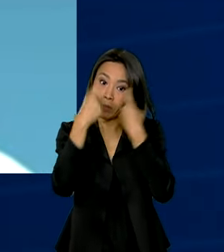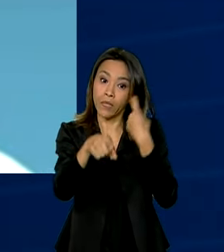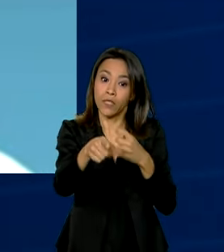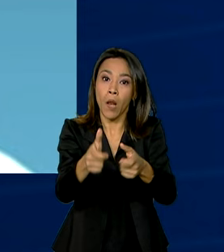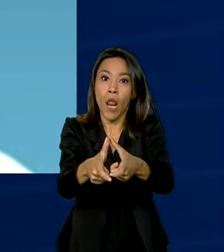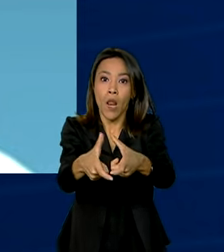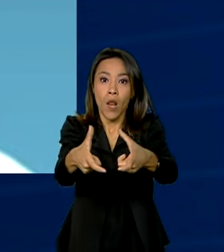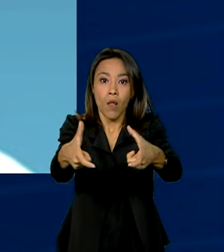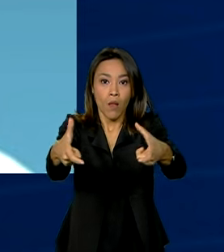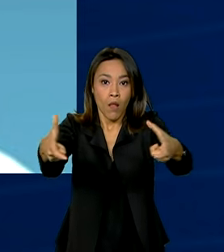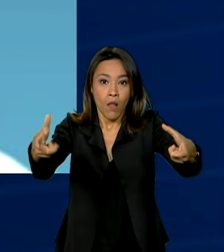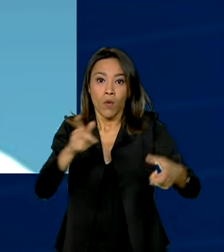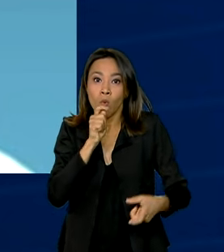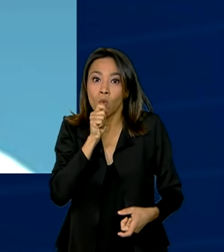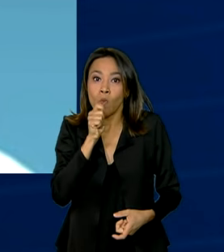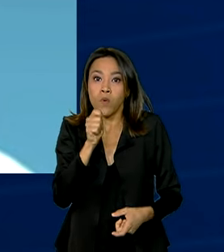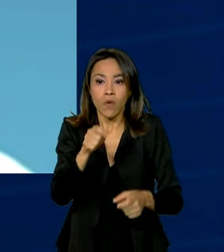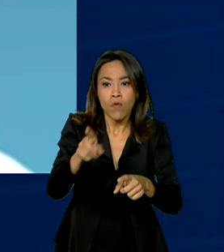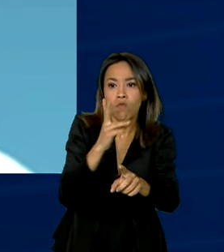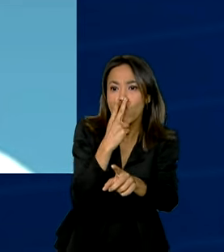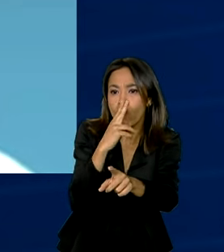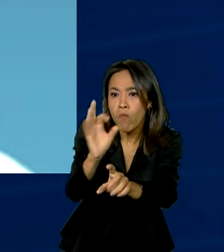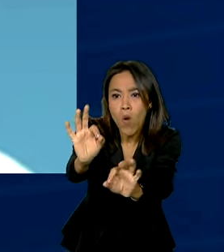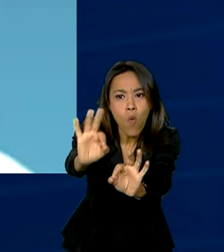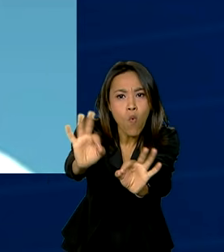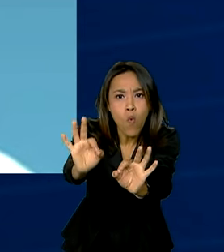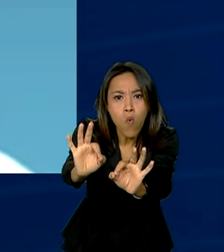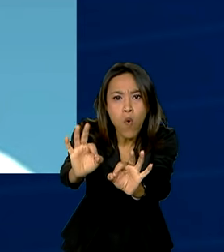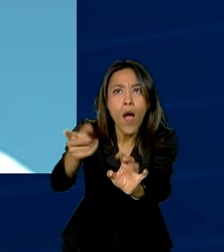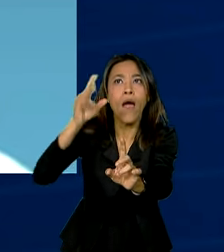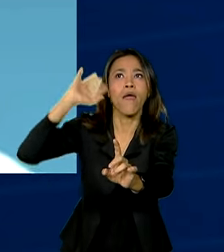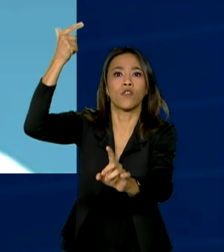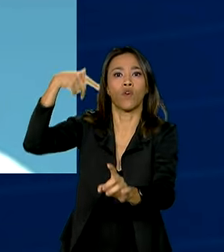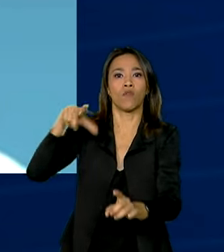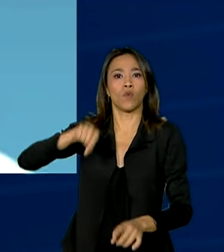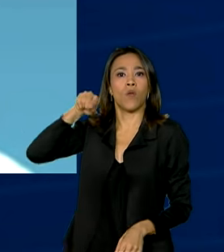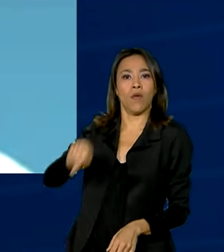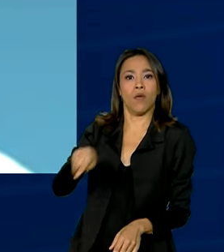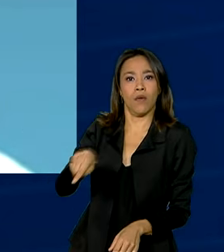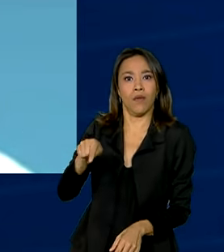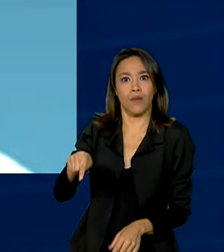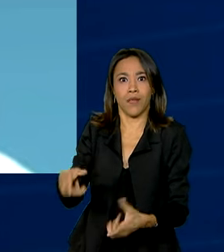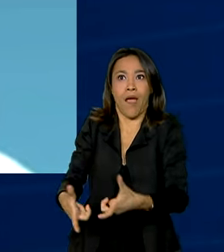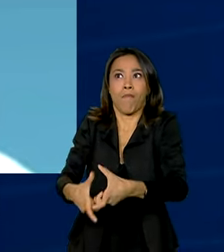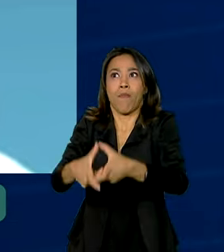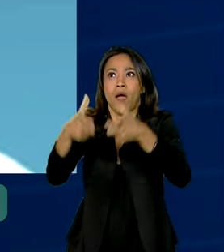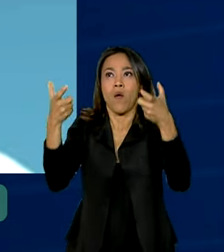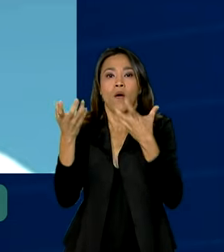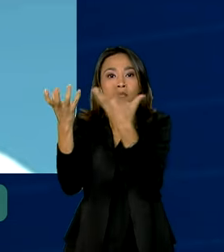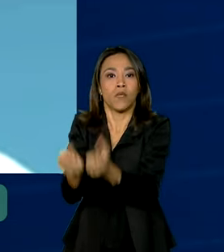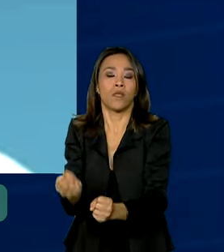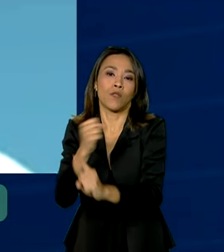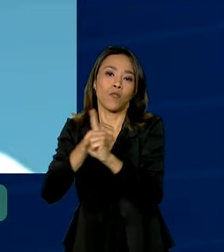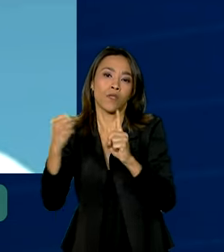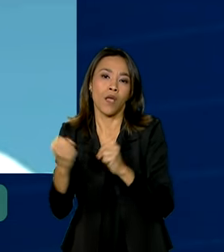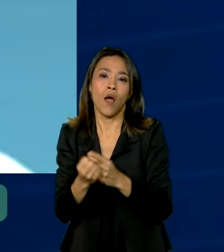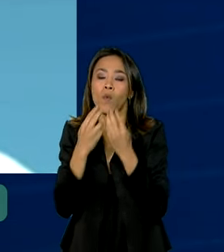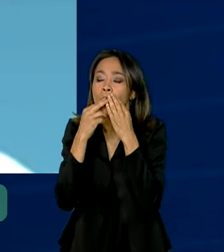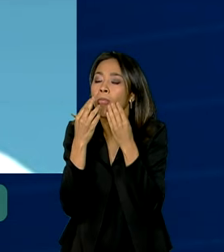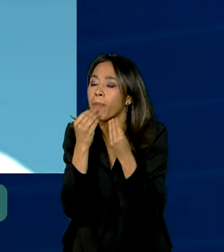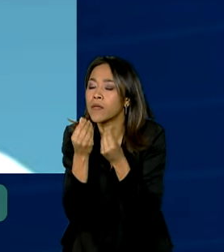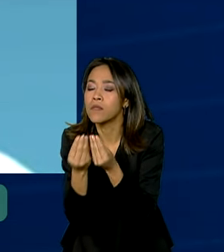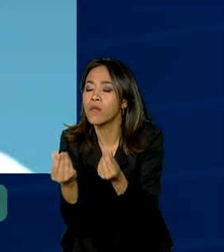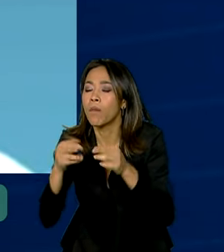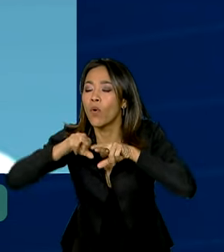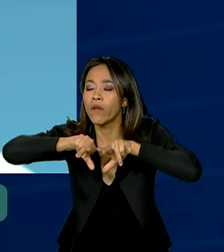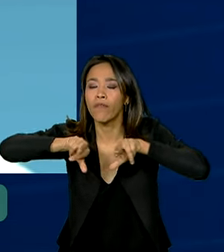eletrônicos entre os não fumantes, impulsionado por fatores como uma maior aceitação social, sabores mais atrativos e